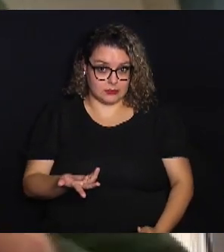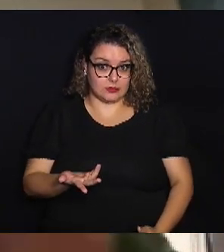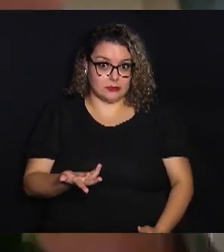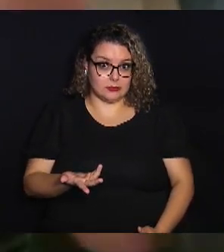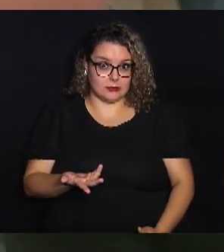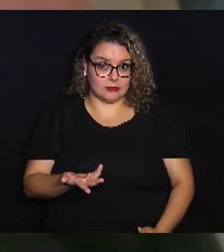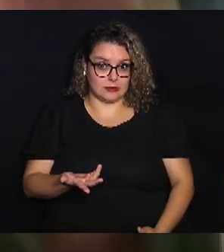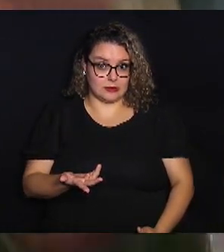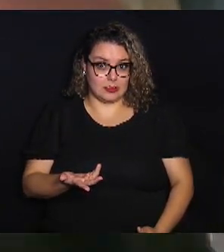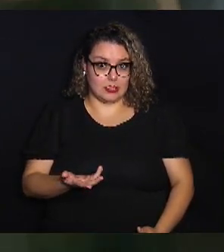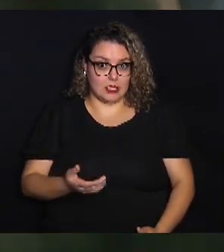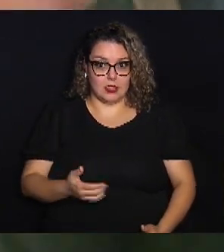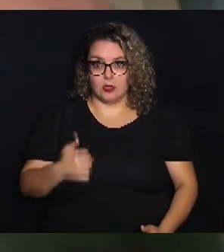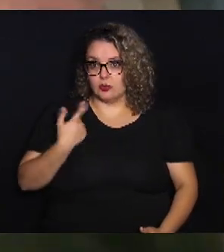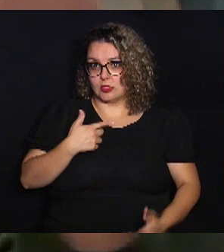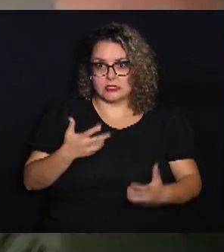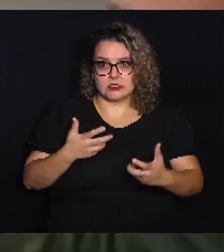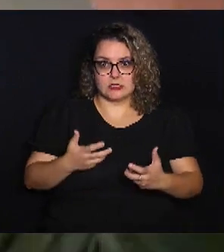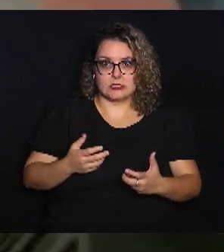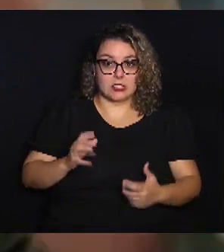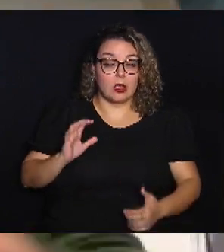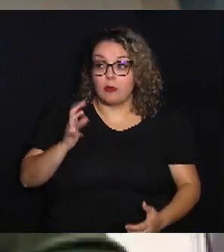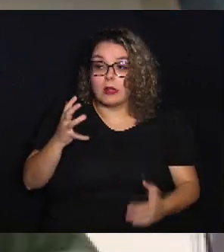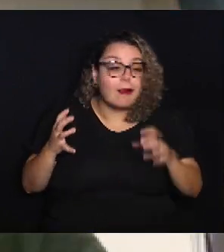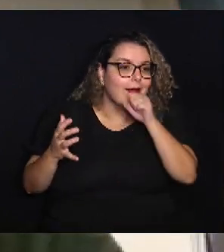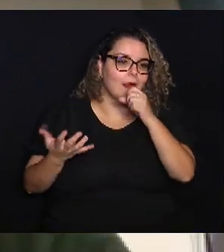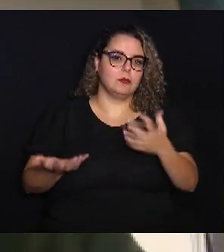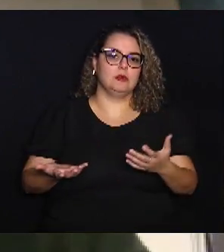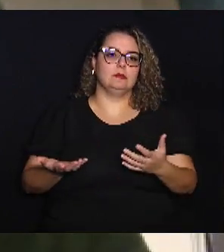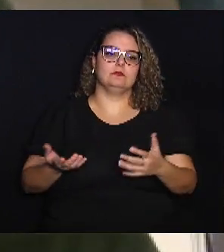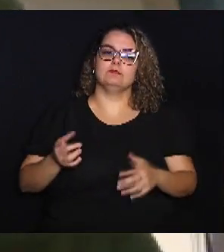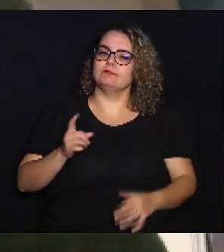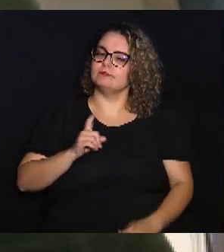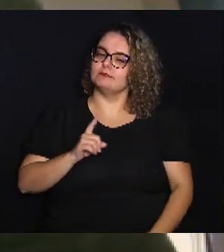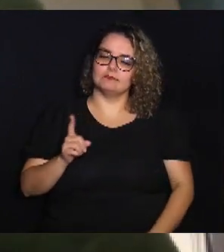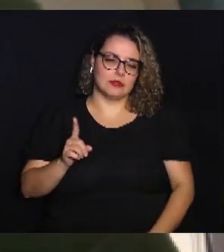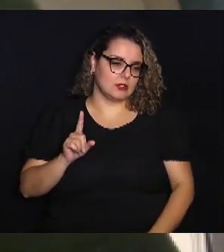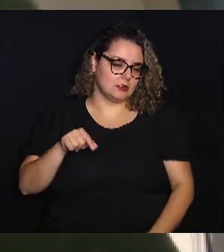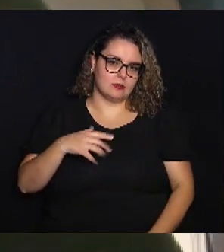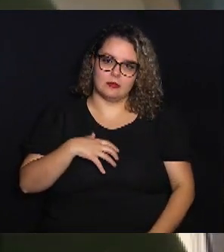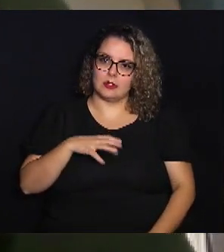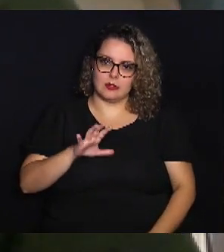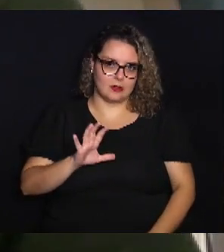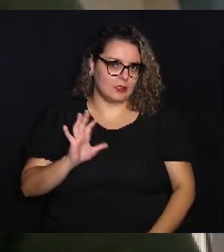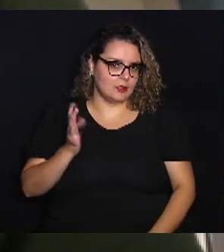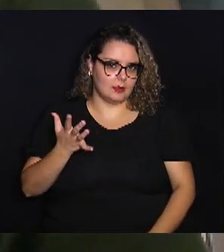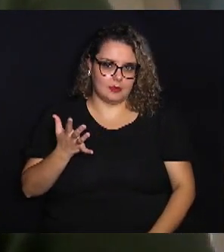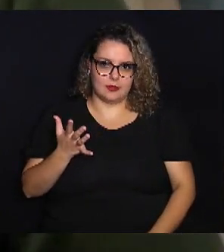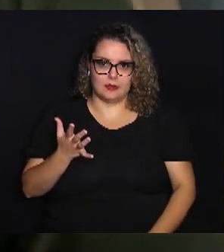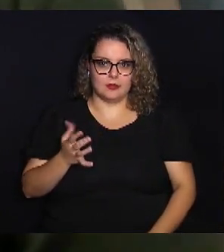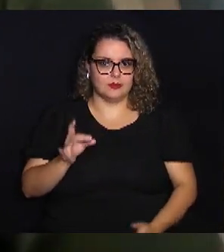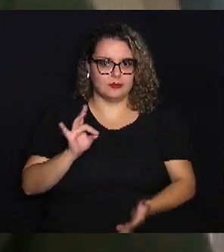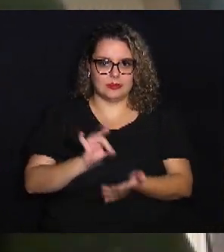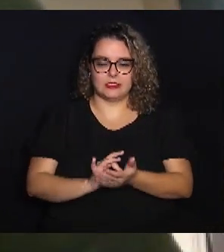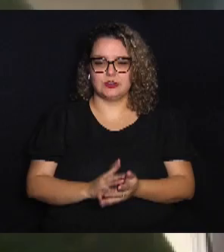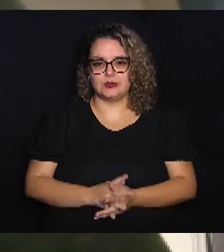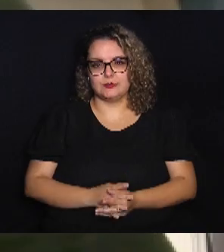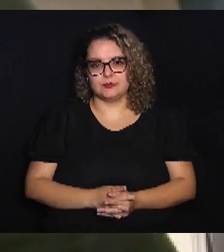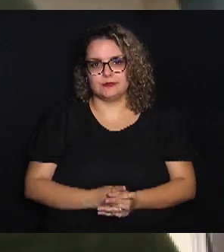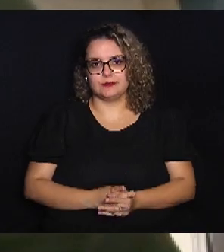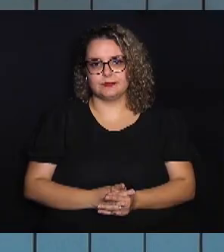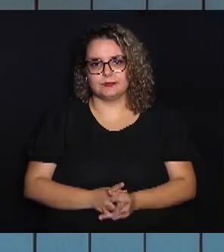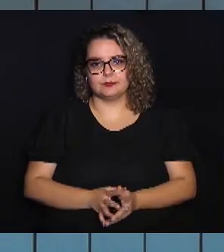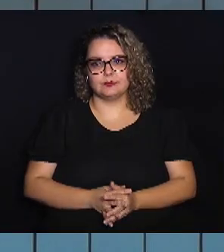A gente gostaria que a coisa acontecesse rapidamente. Não é isso que acontece de verdade.